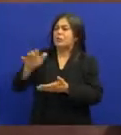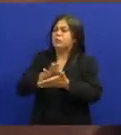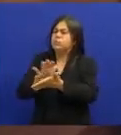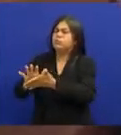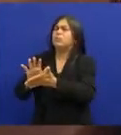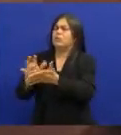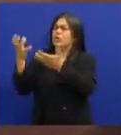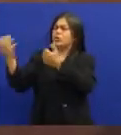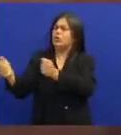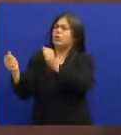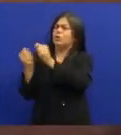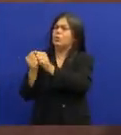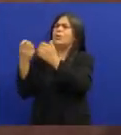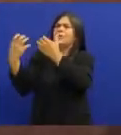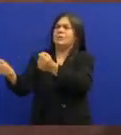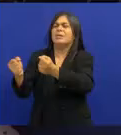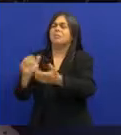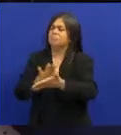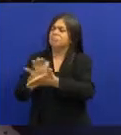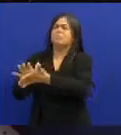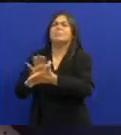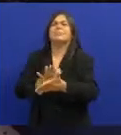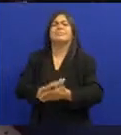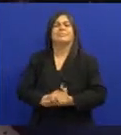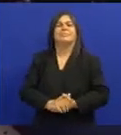samba Eu canto a música dele